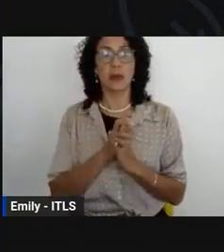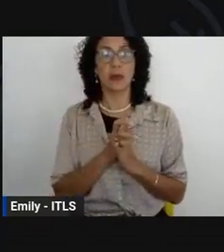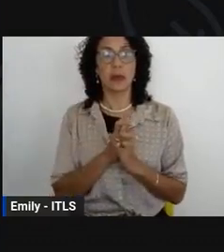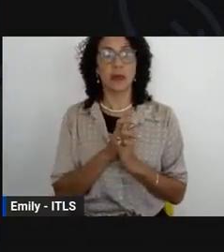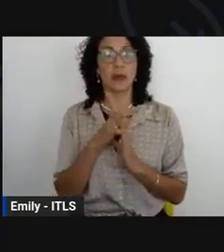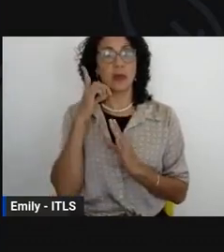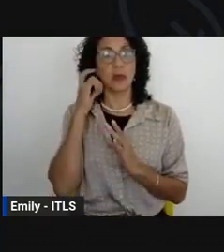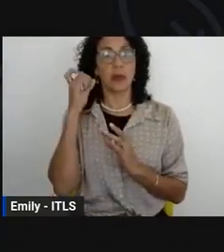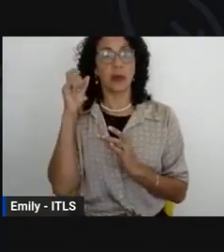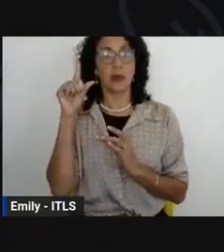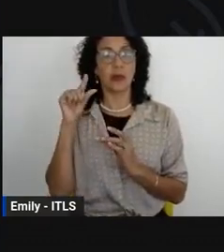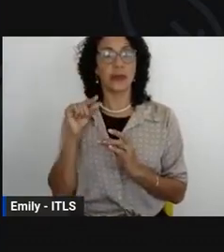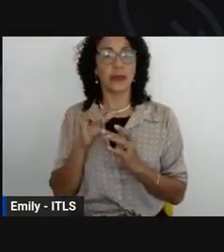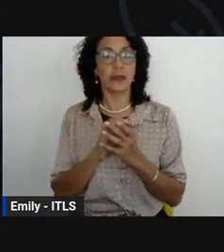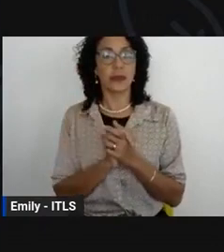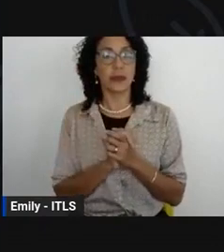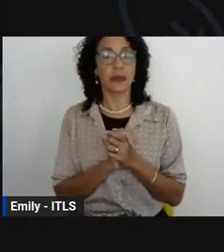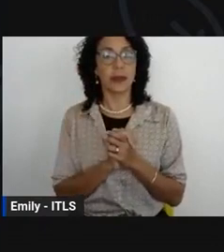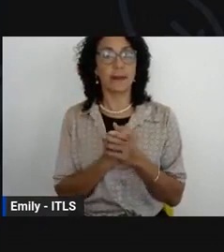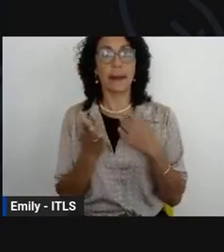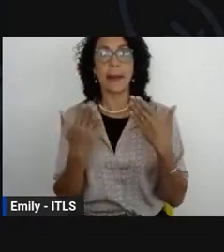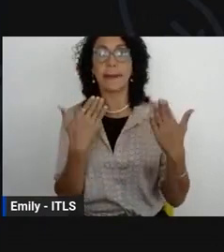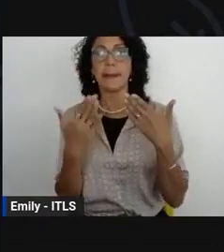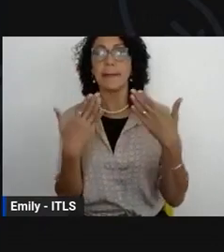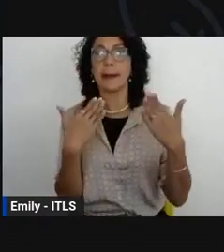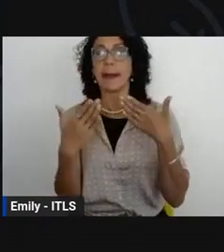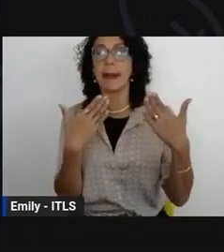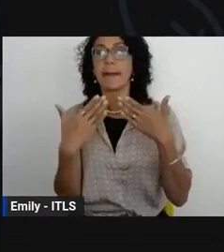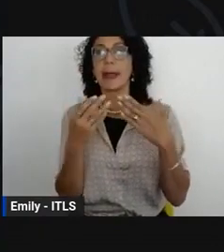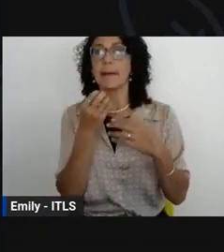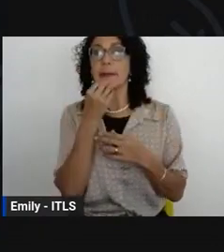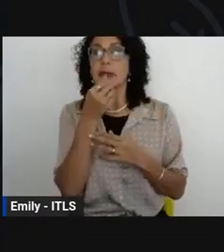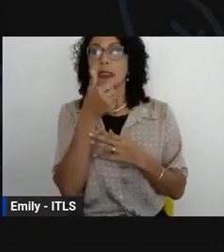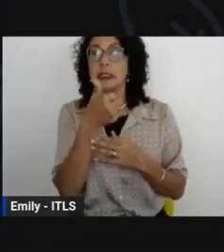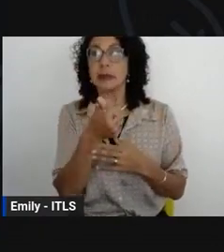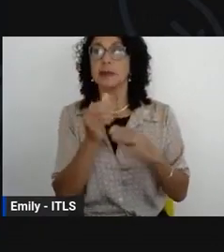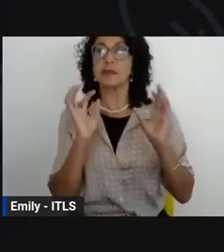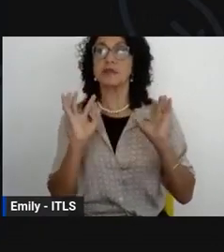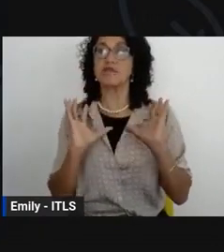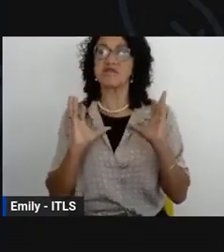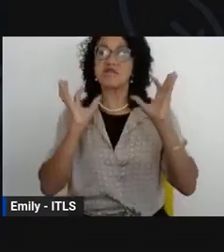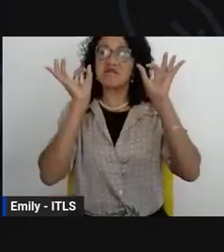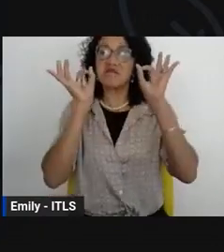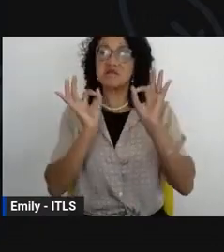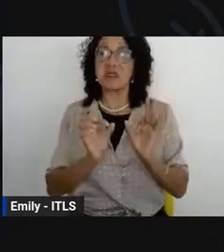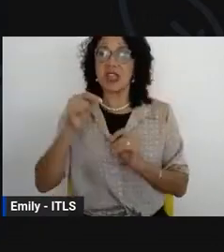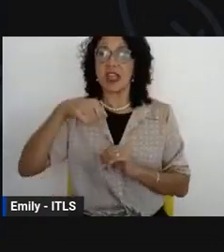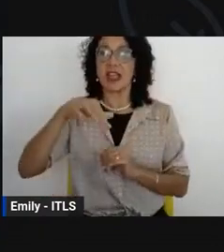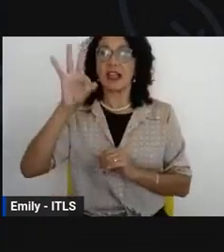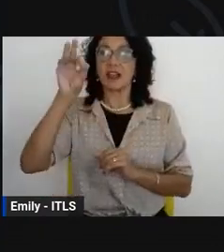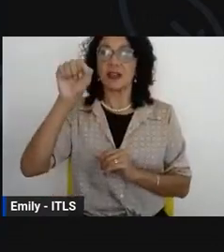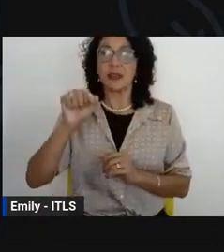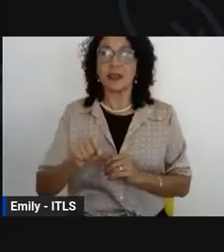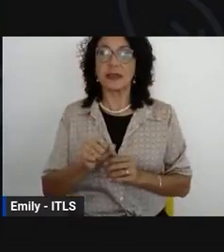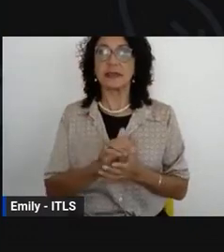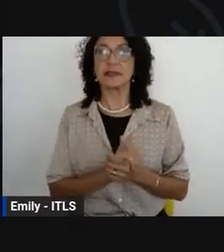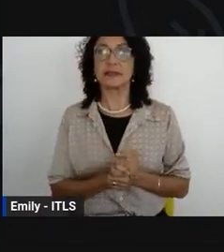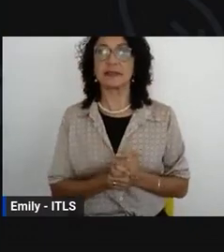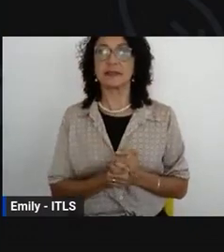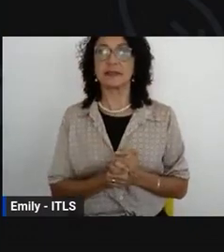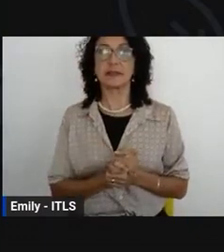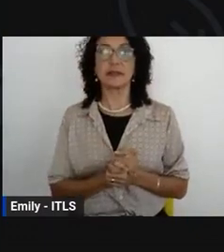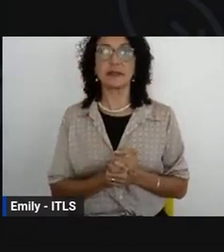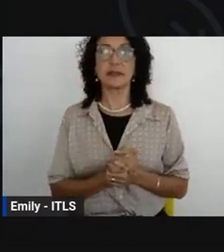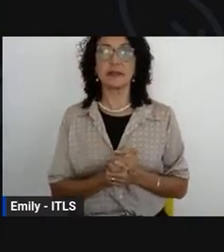conosco no chat pelo trabalho maravilhoso que ele tem desenvolvido aqui em Feira de Santana sobre